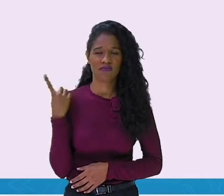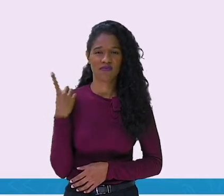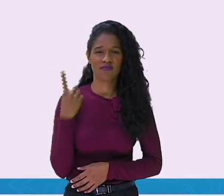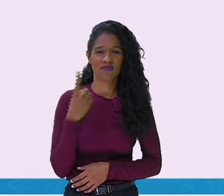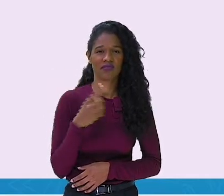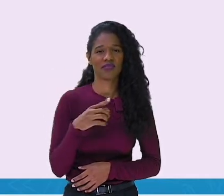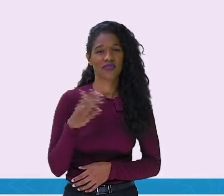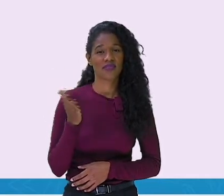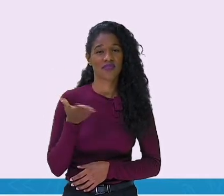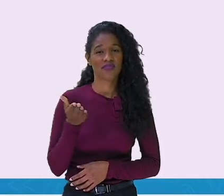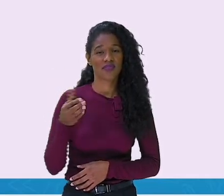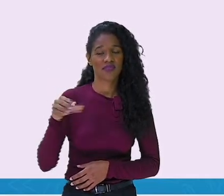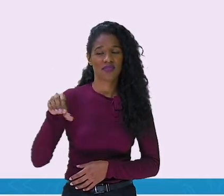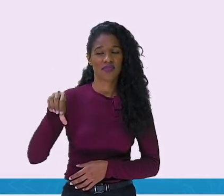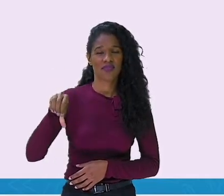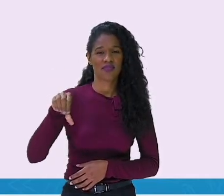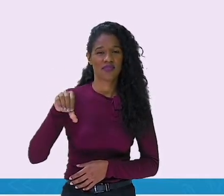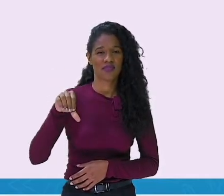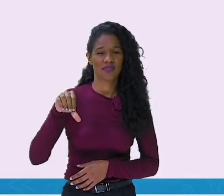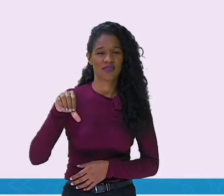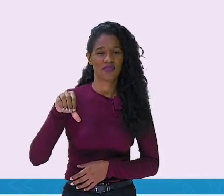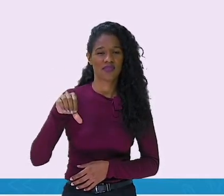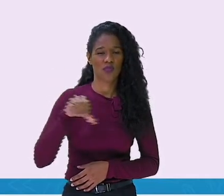o 9.